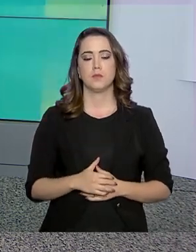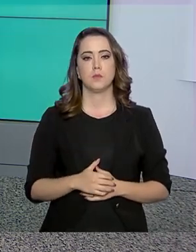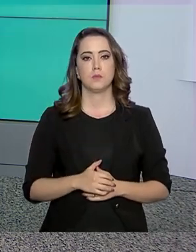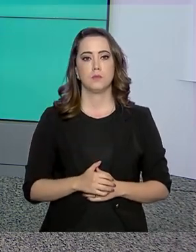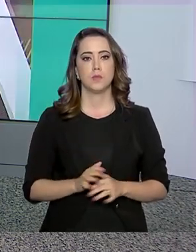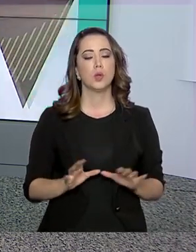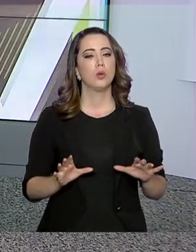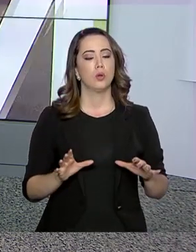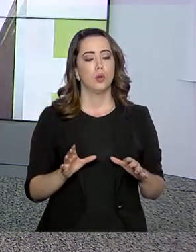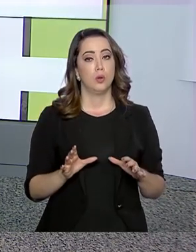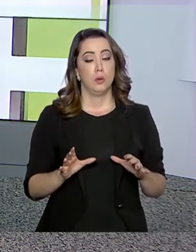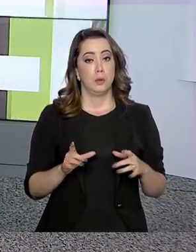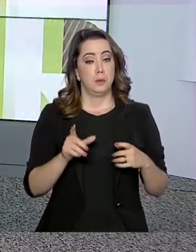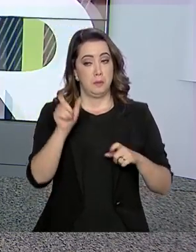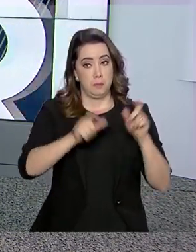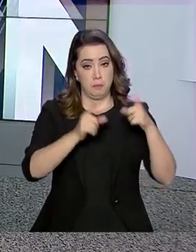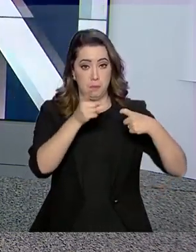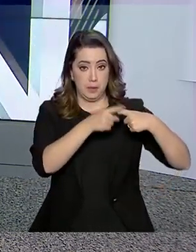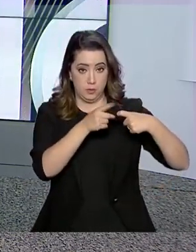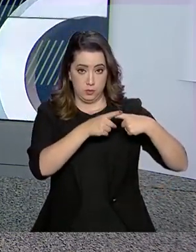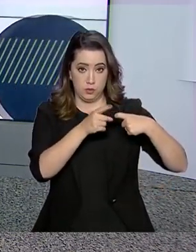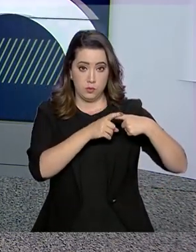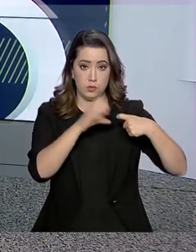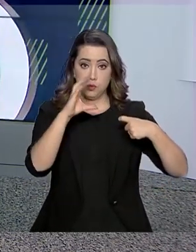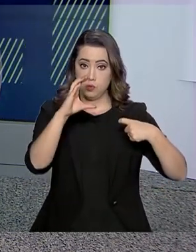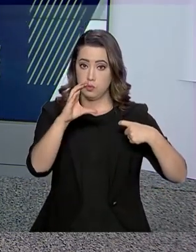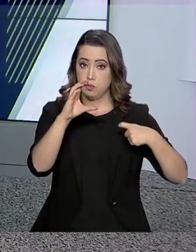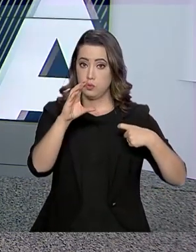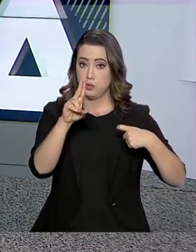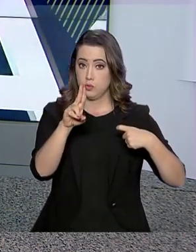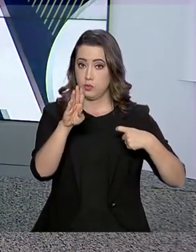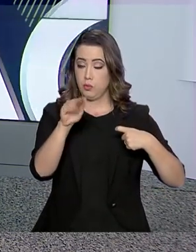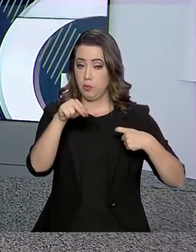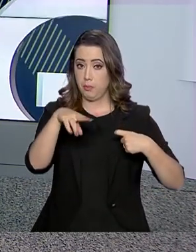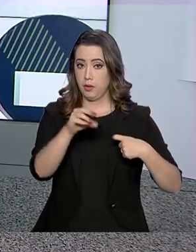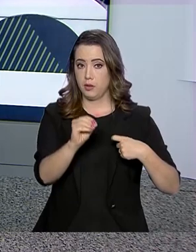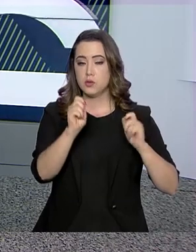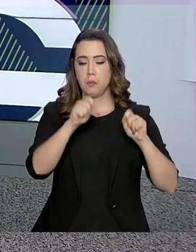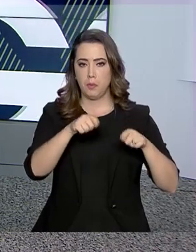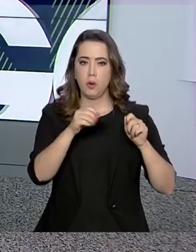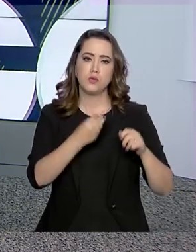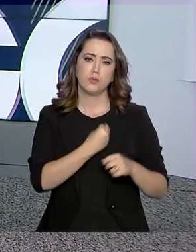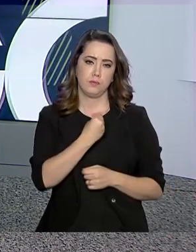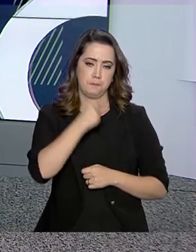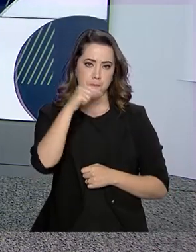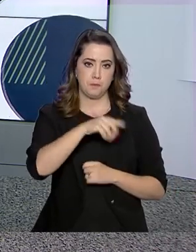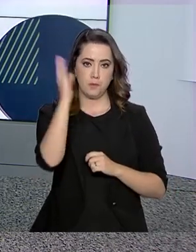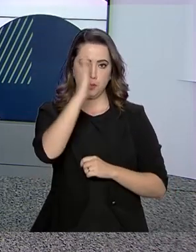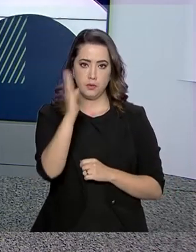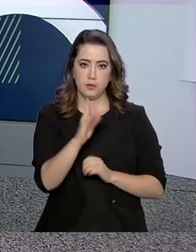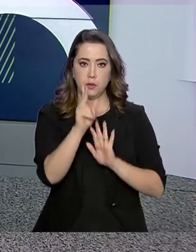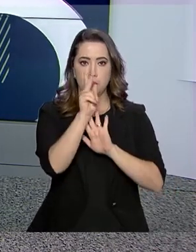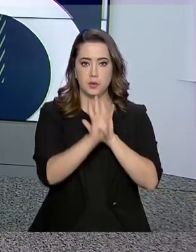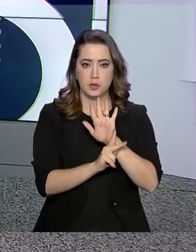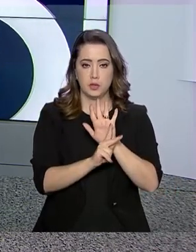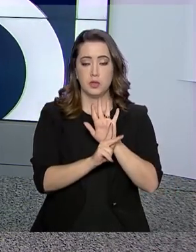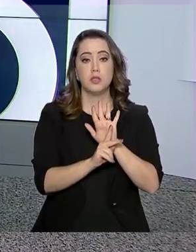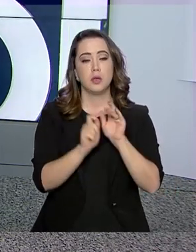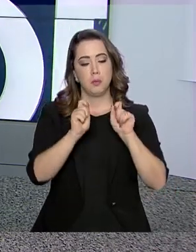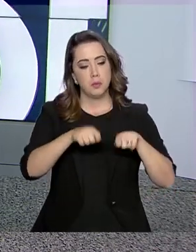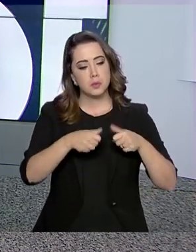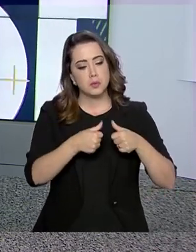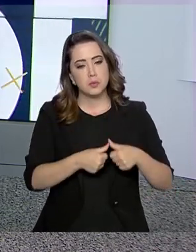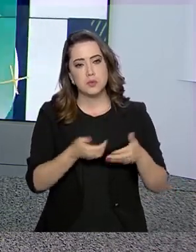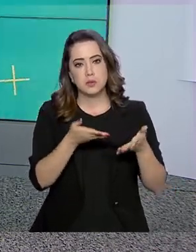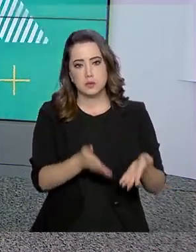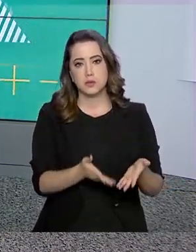participaram do programa Mais Médicos poderão ter residência fixa no Brasil. A portaria que autoriza a permanência foi publicada hoje